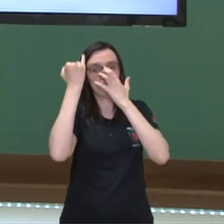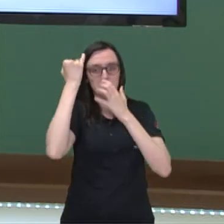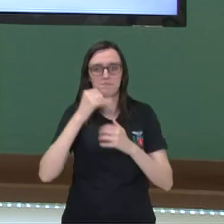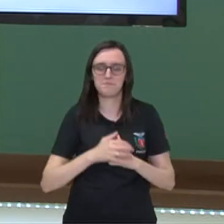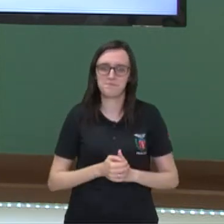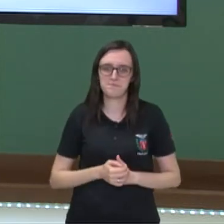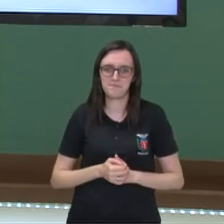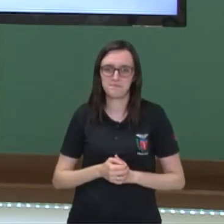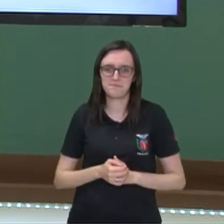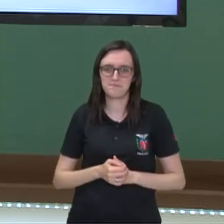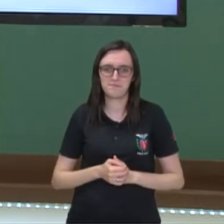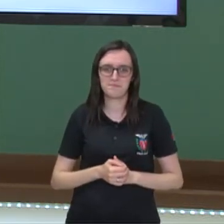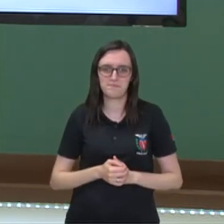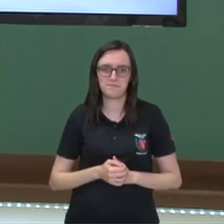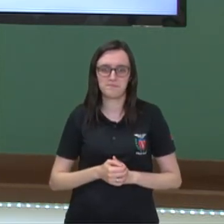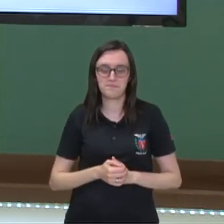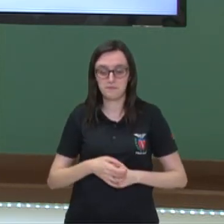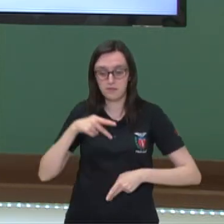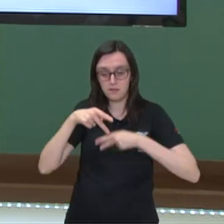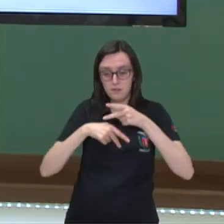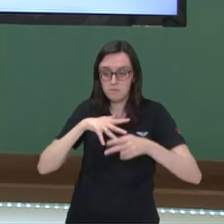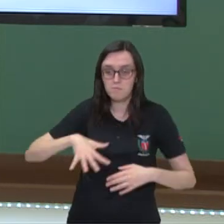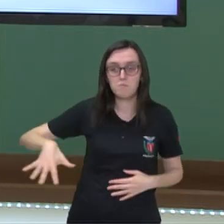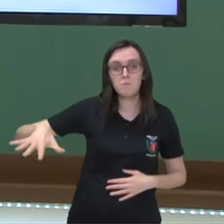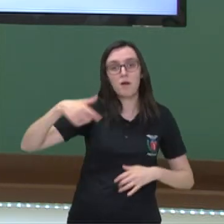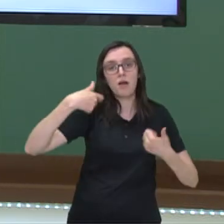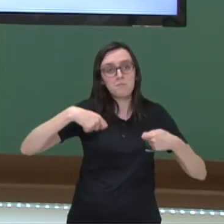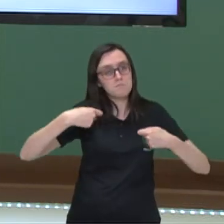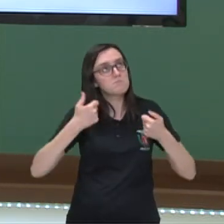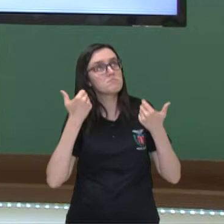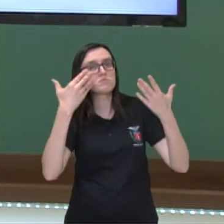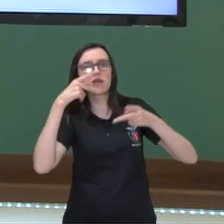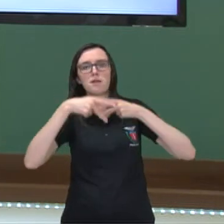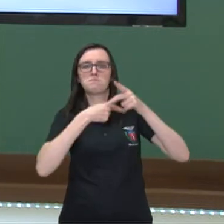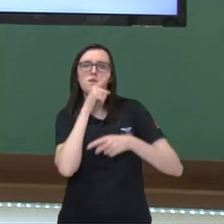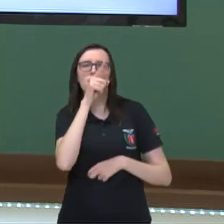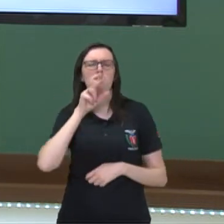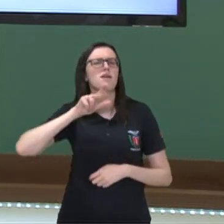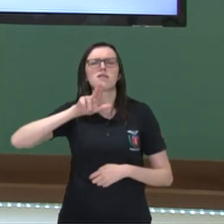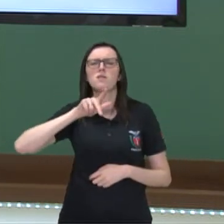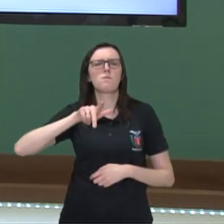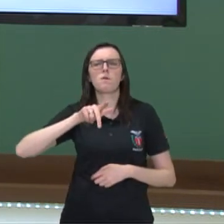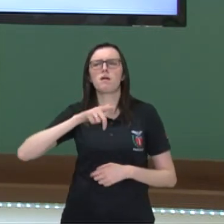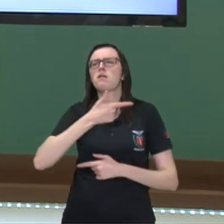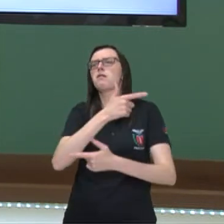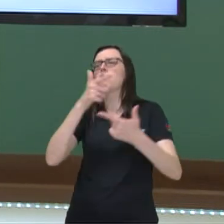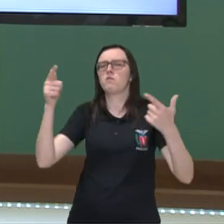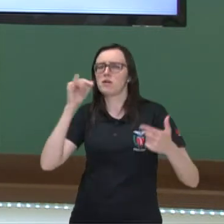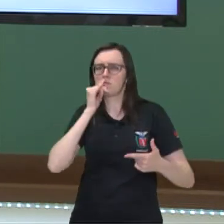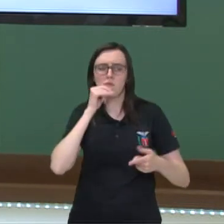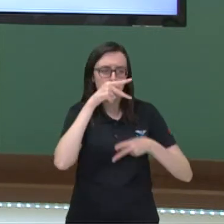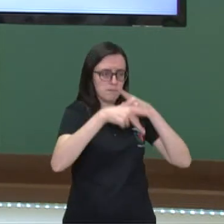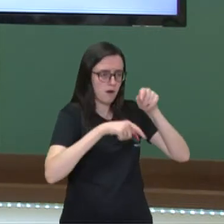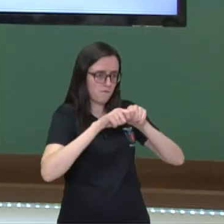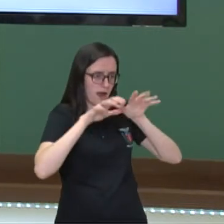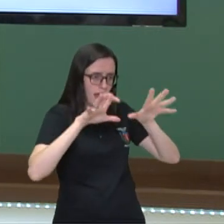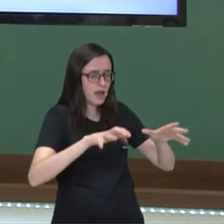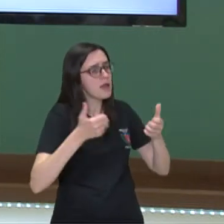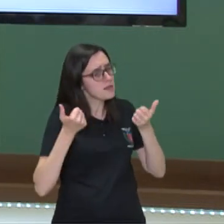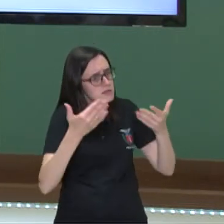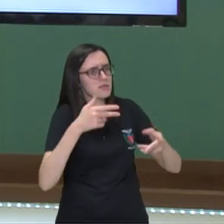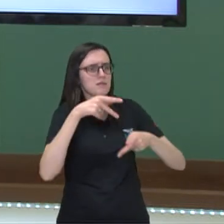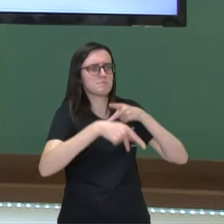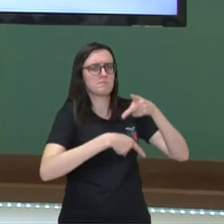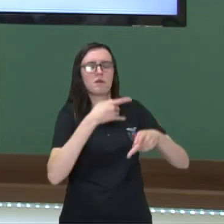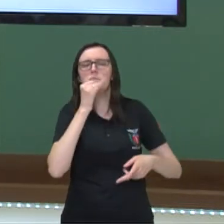o feito de um povo deve ser dado a esse povo, não mudar de dono. Então, você vai, faz uma obra de